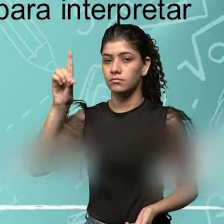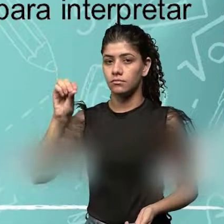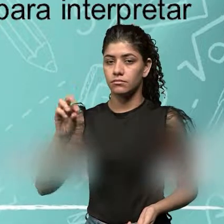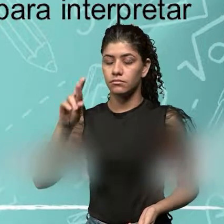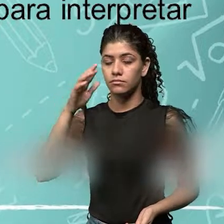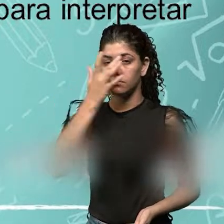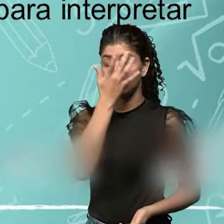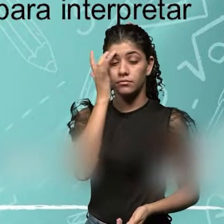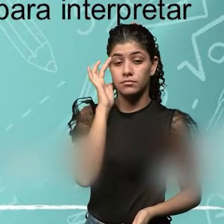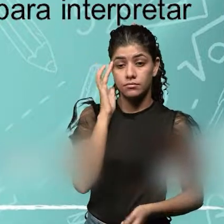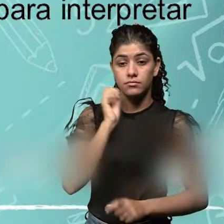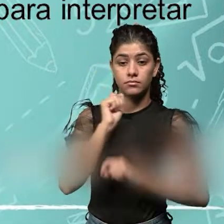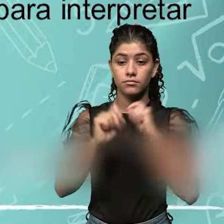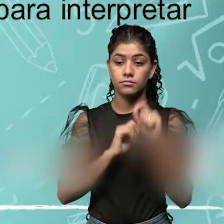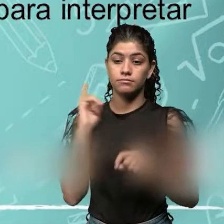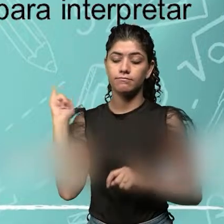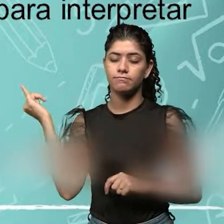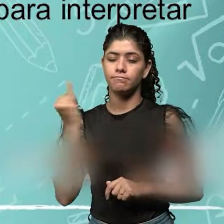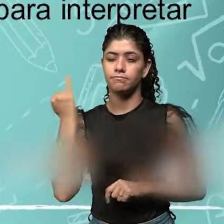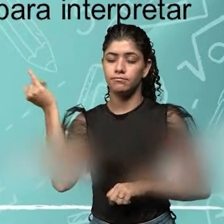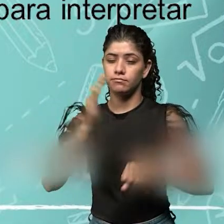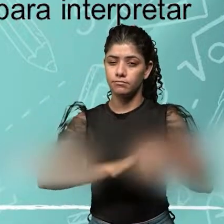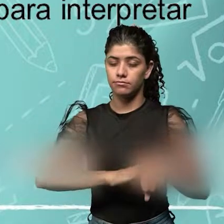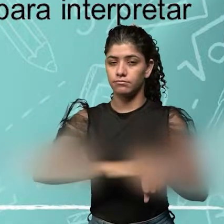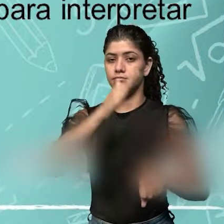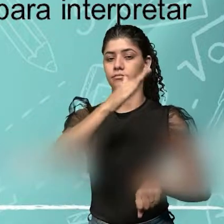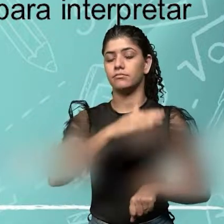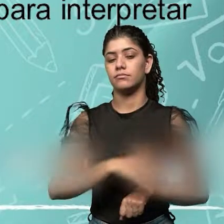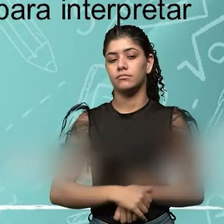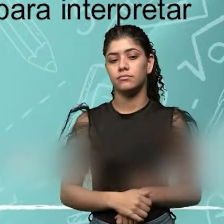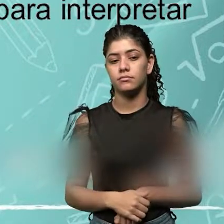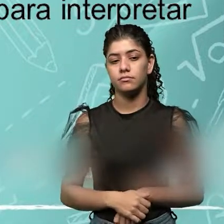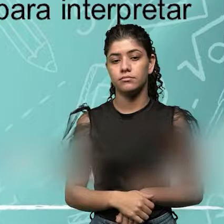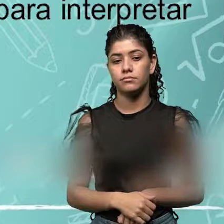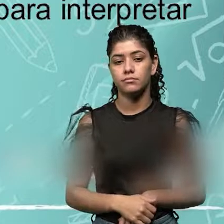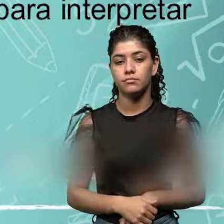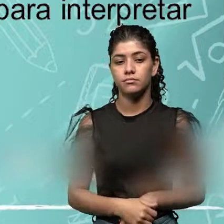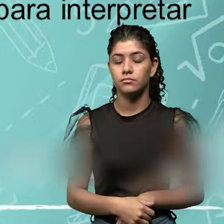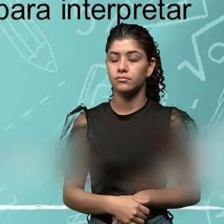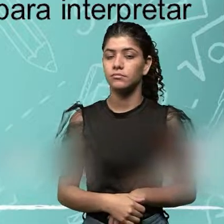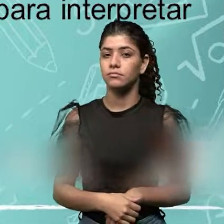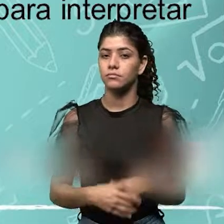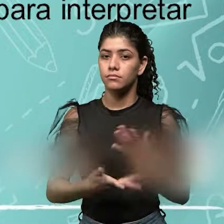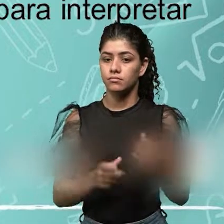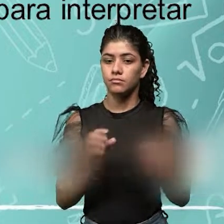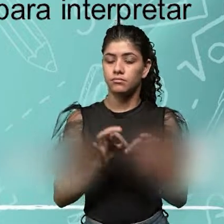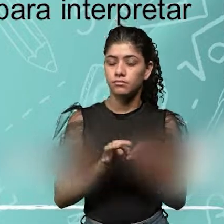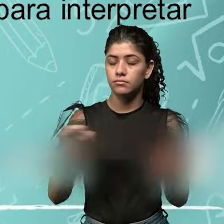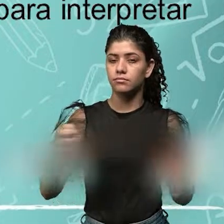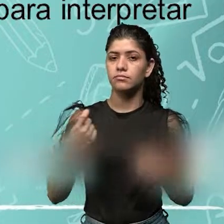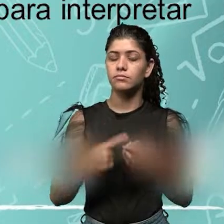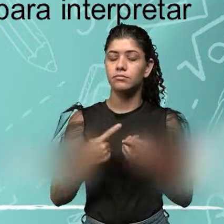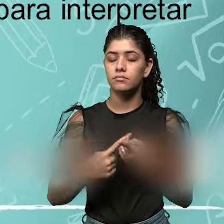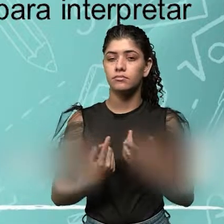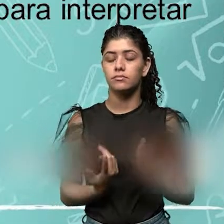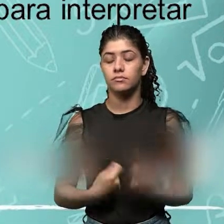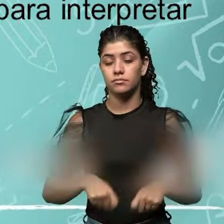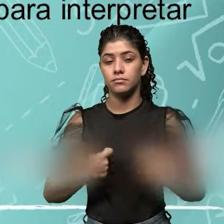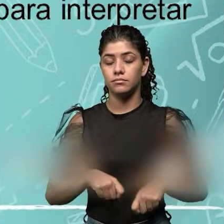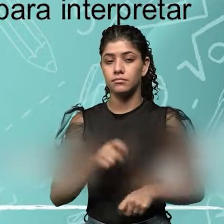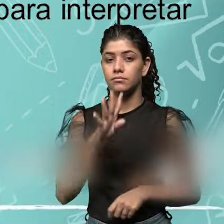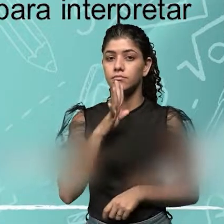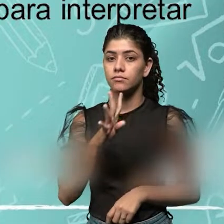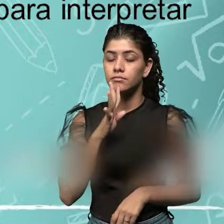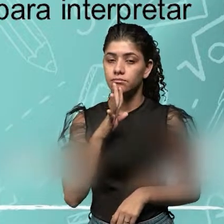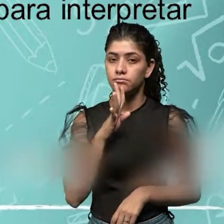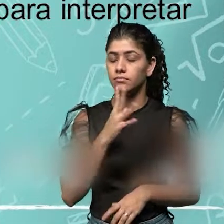O operador, esse é o mais importante para a execução da medida, porque ele tem que